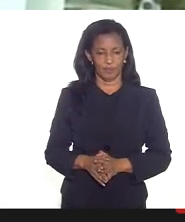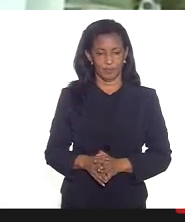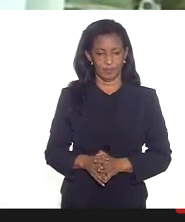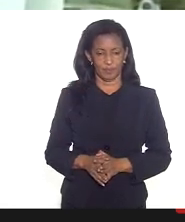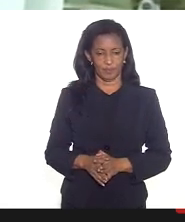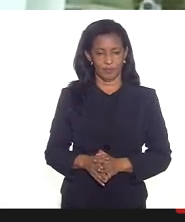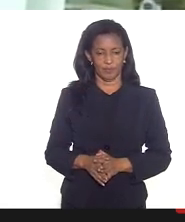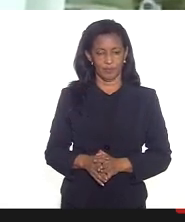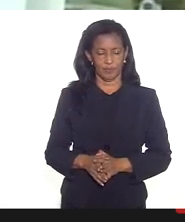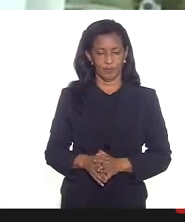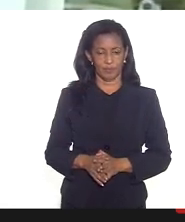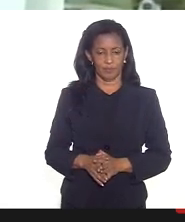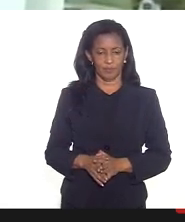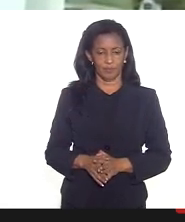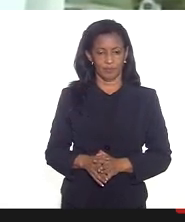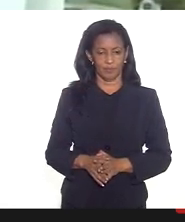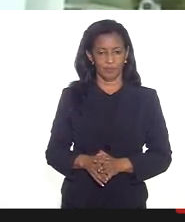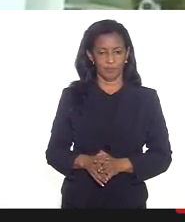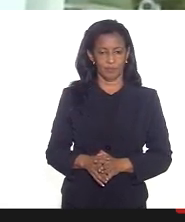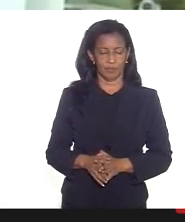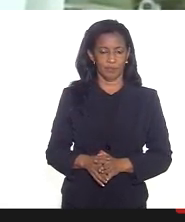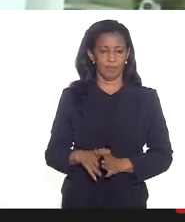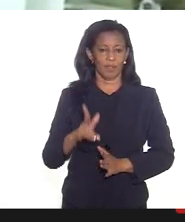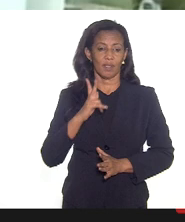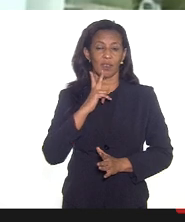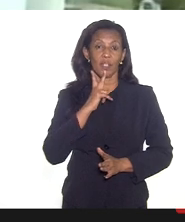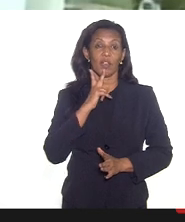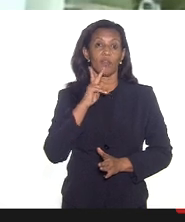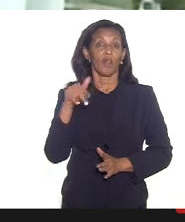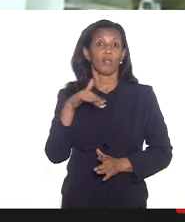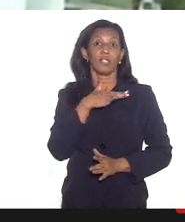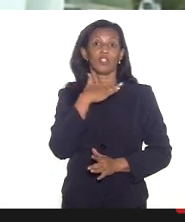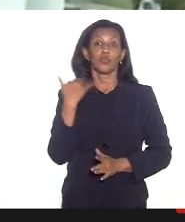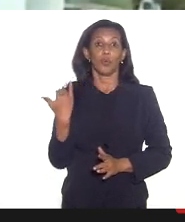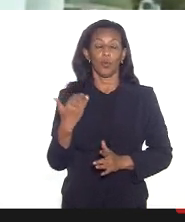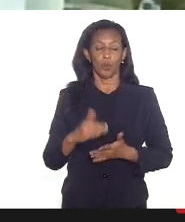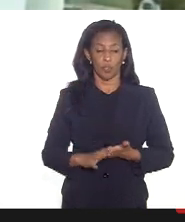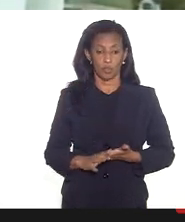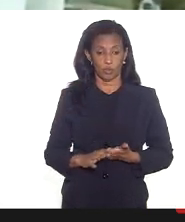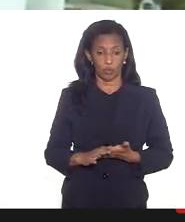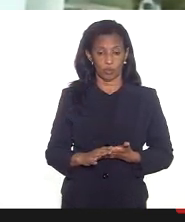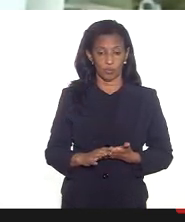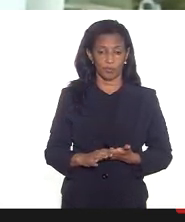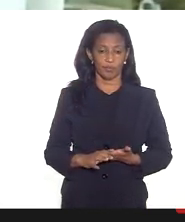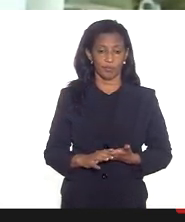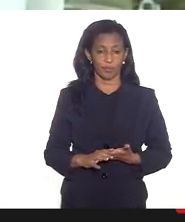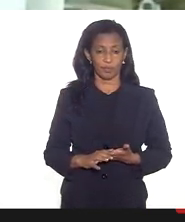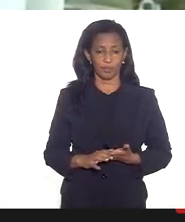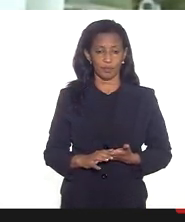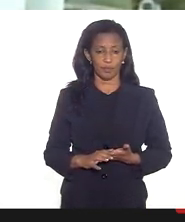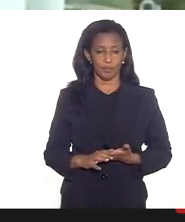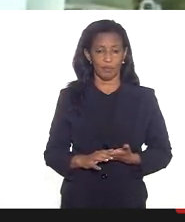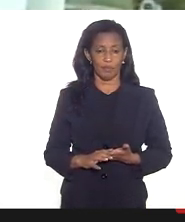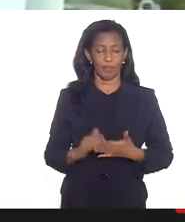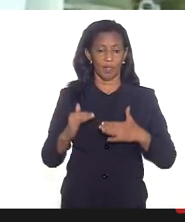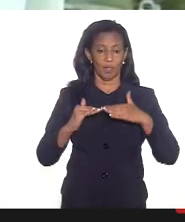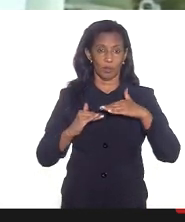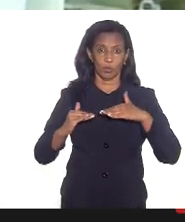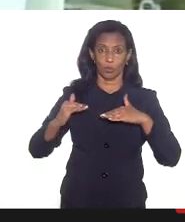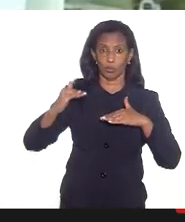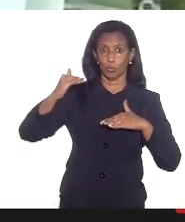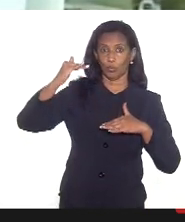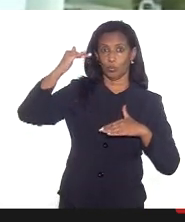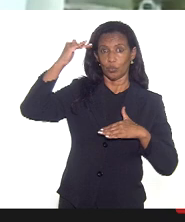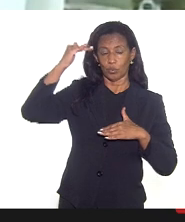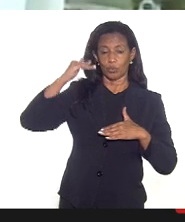é eu queria falar dos óbitos os óbitos estão assim numa numa progressão né